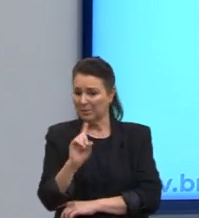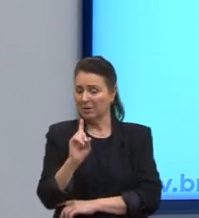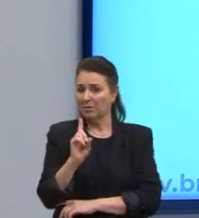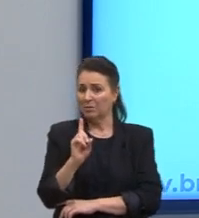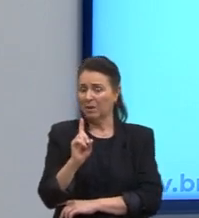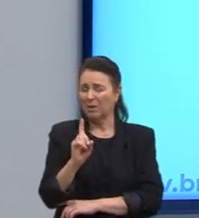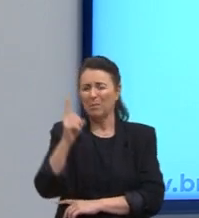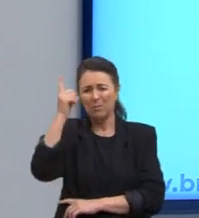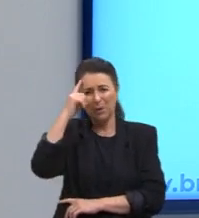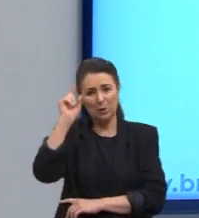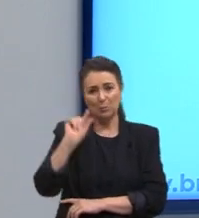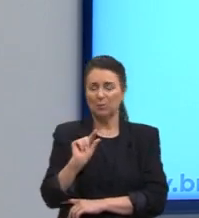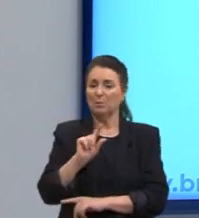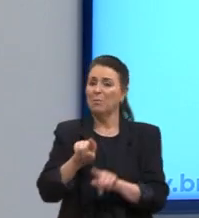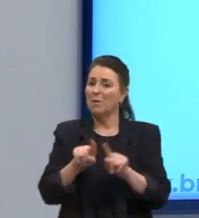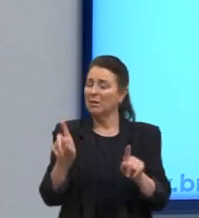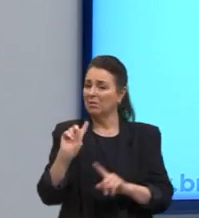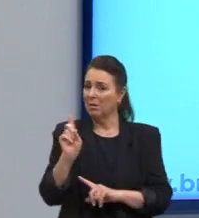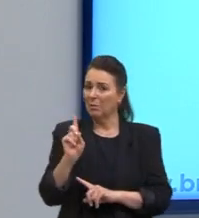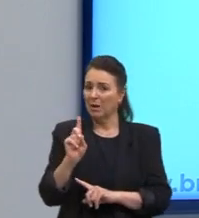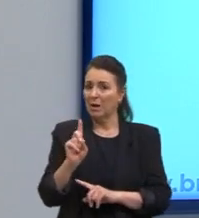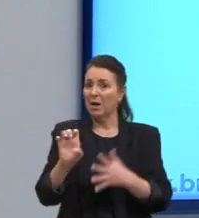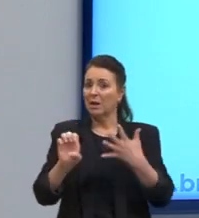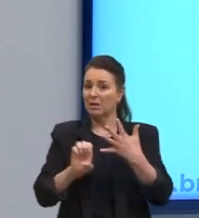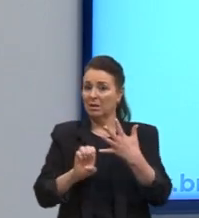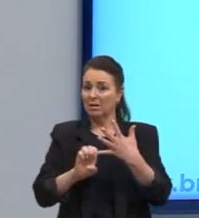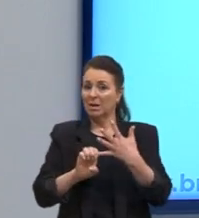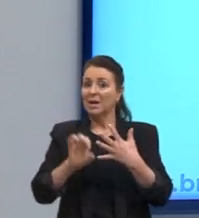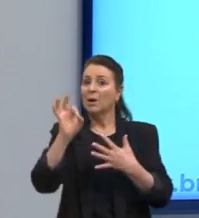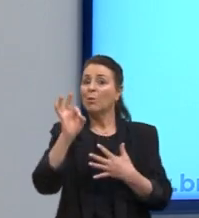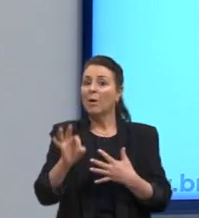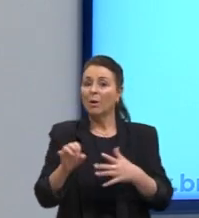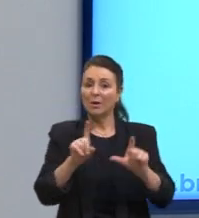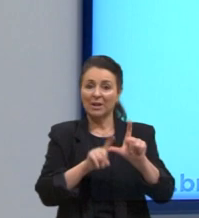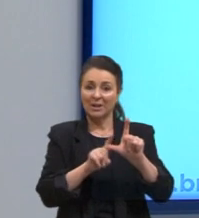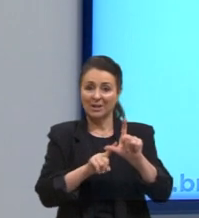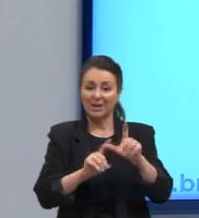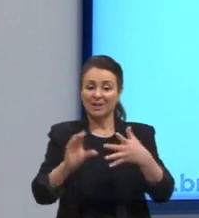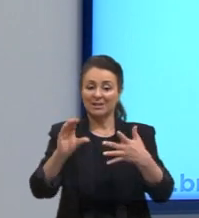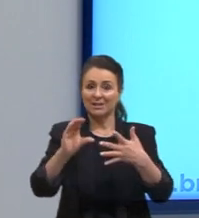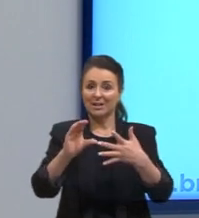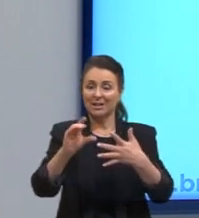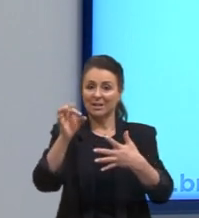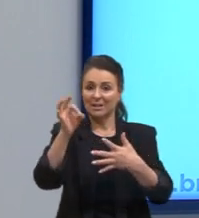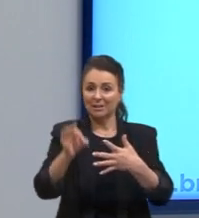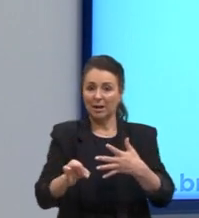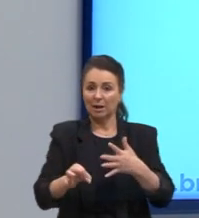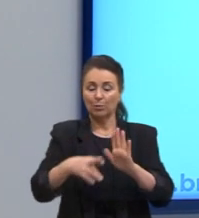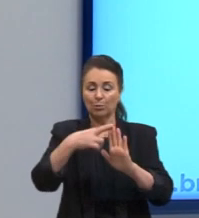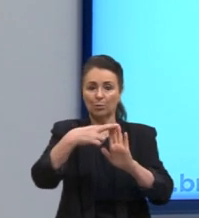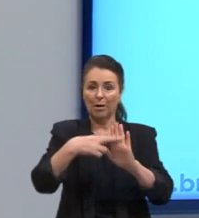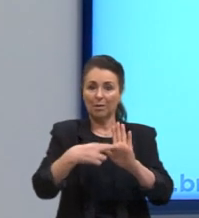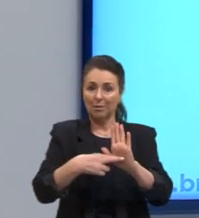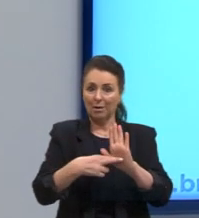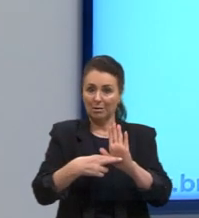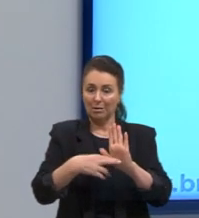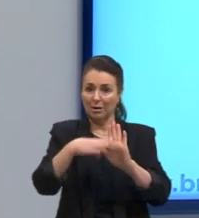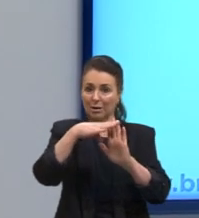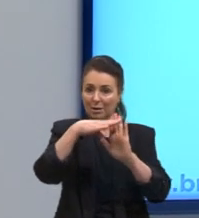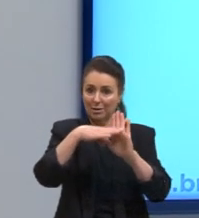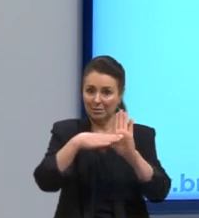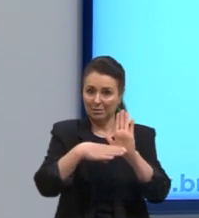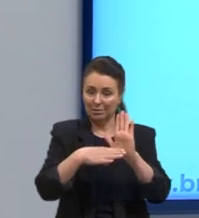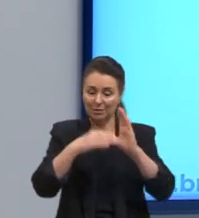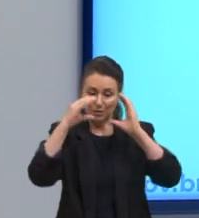mas chega a pensar um pouquinho nesse aspecto. Então, a alternativa correta, a letra C, as normas estabelecidas pela